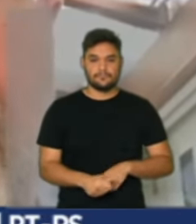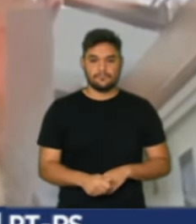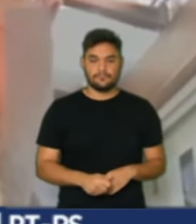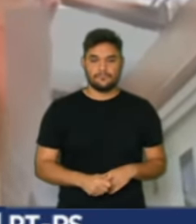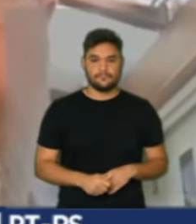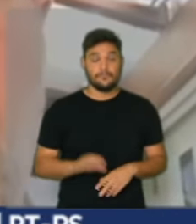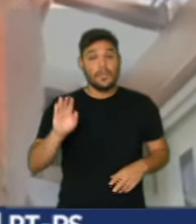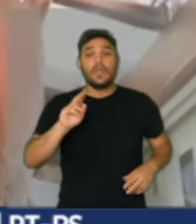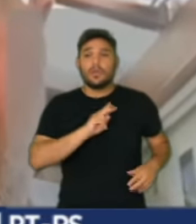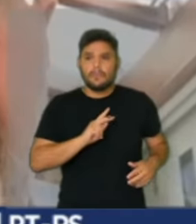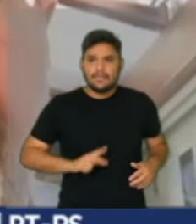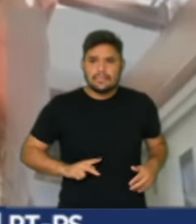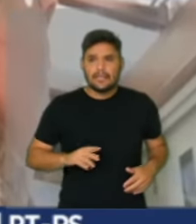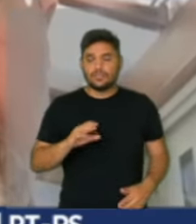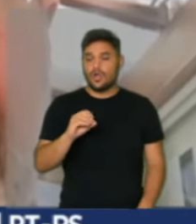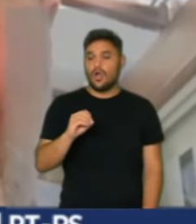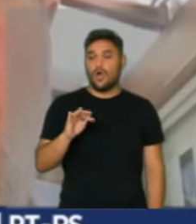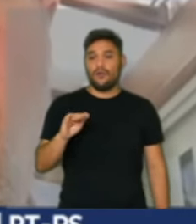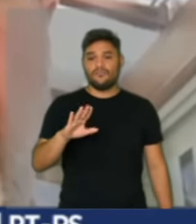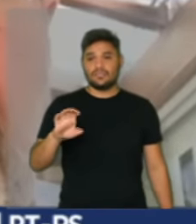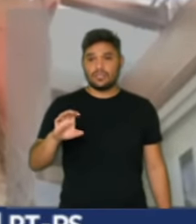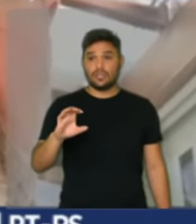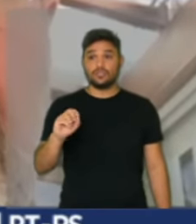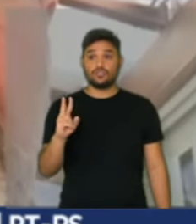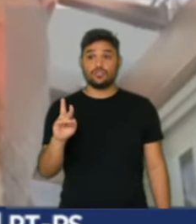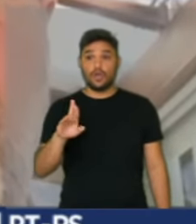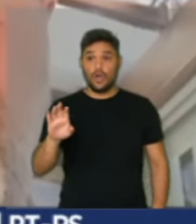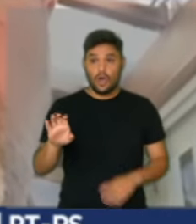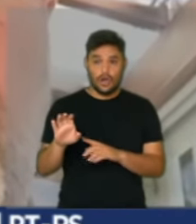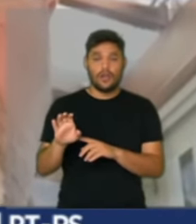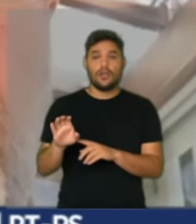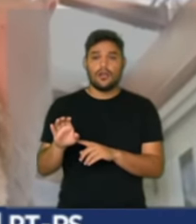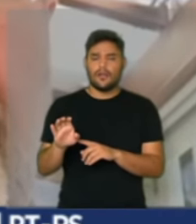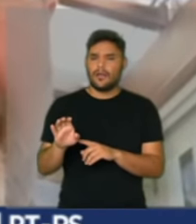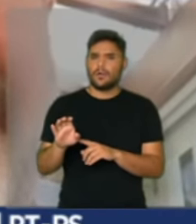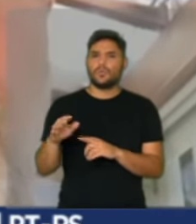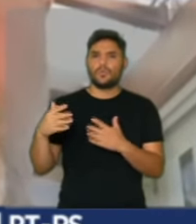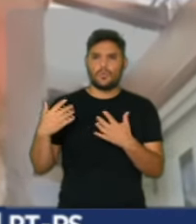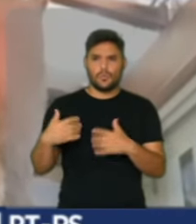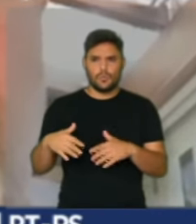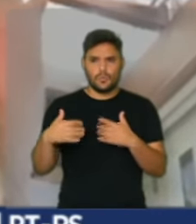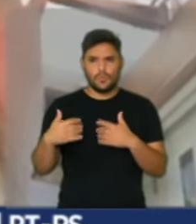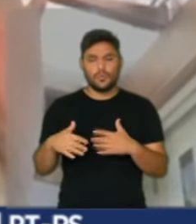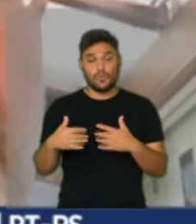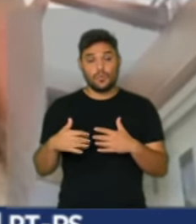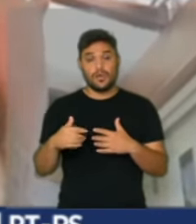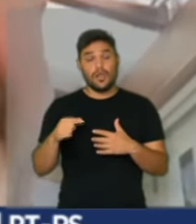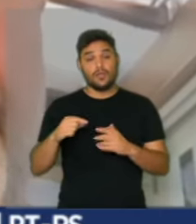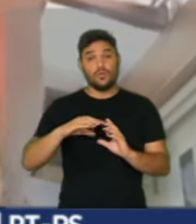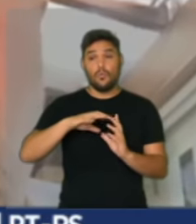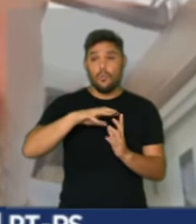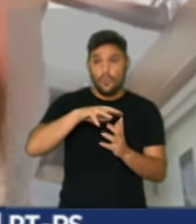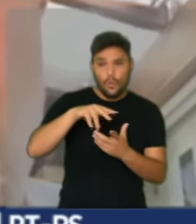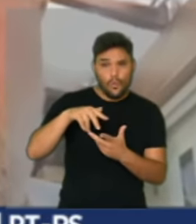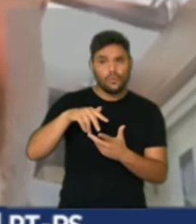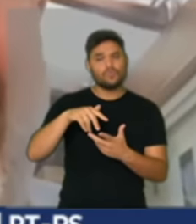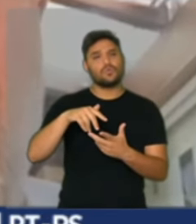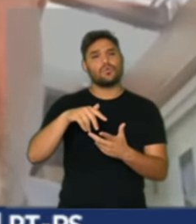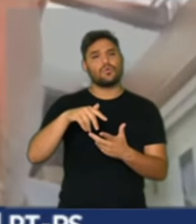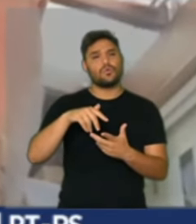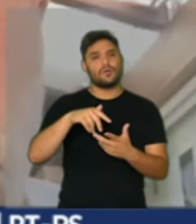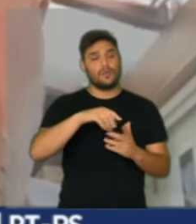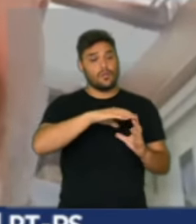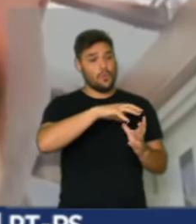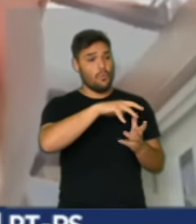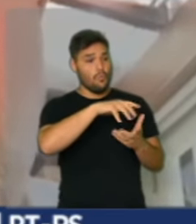Presidente, uma offshore é algo que, num mundo mais justo e mais preocupado com a